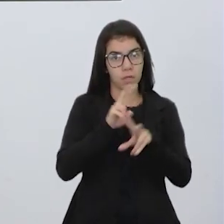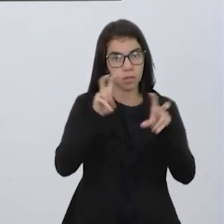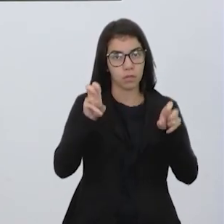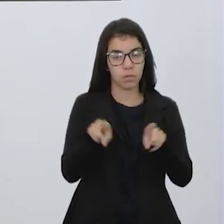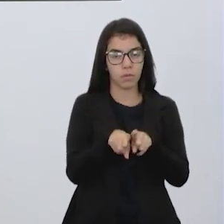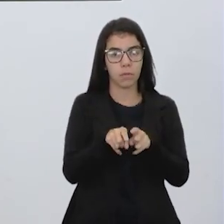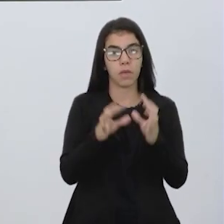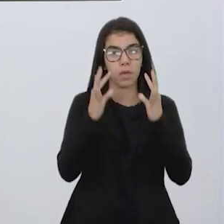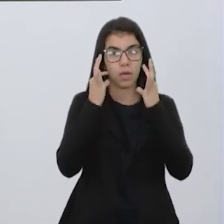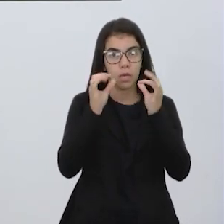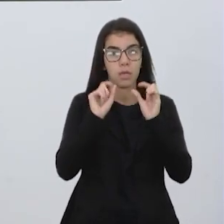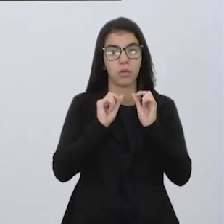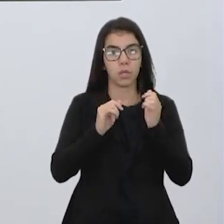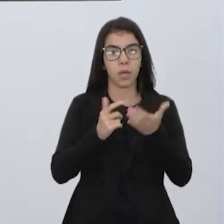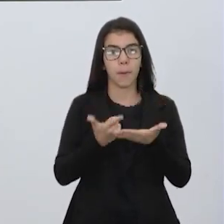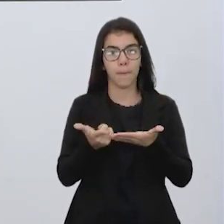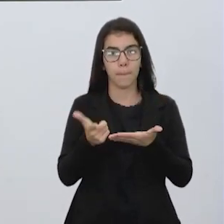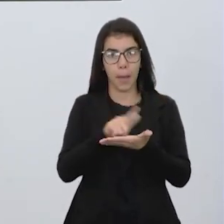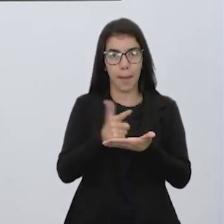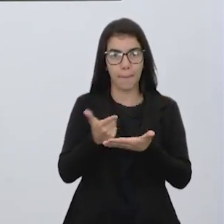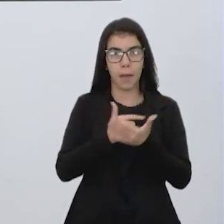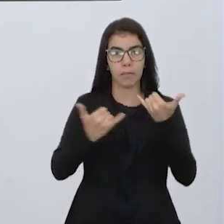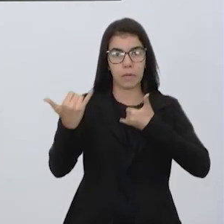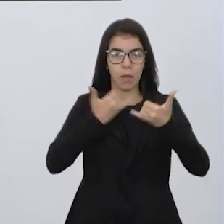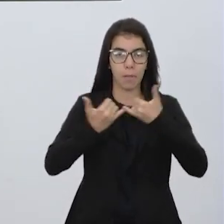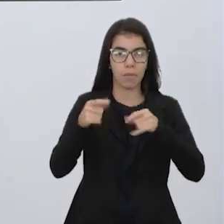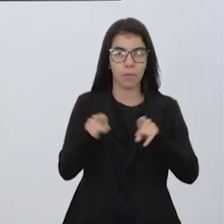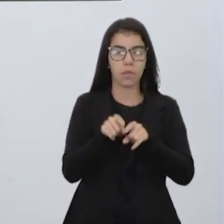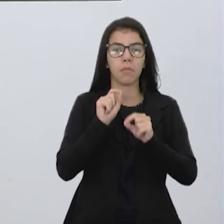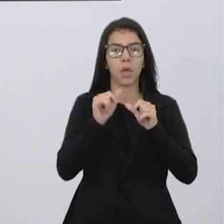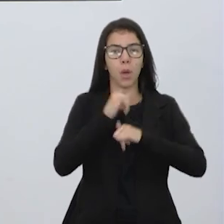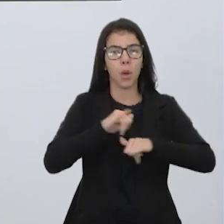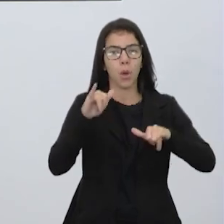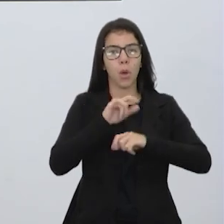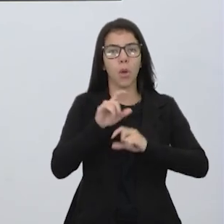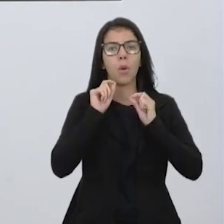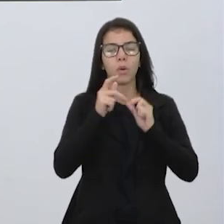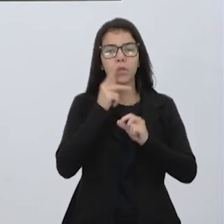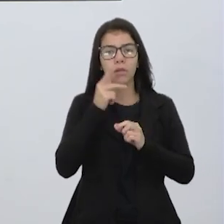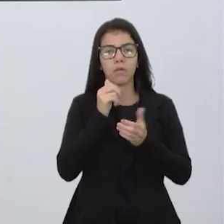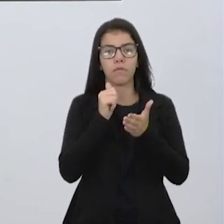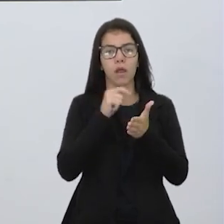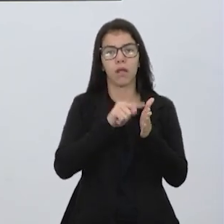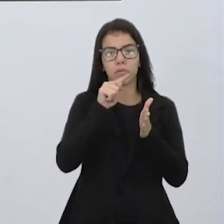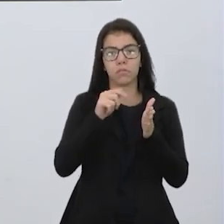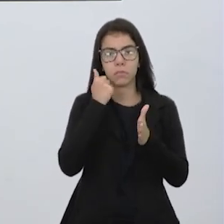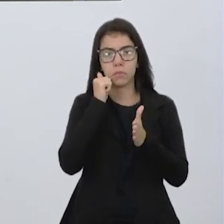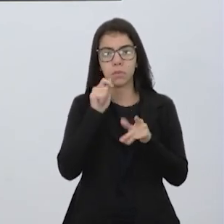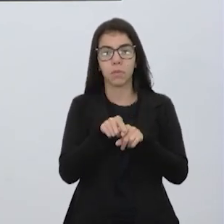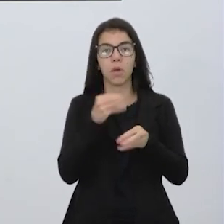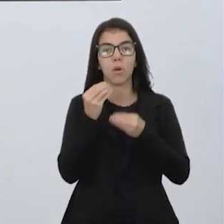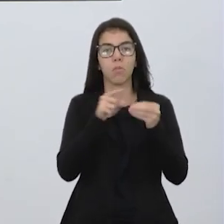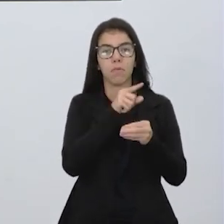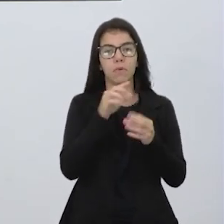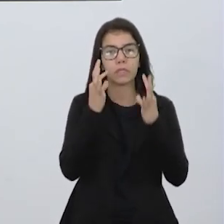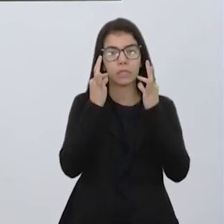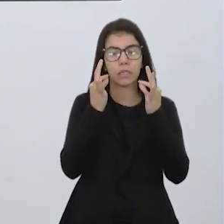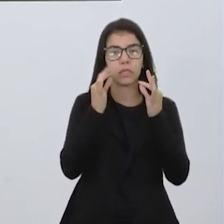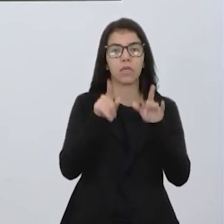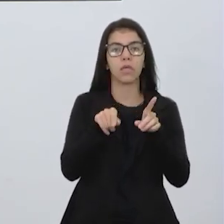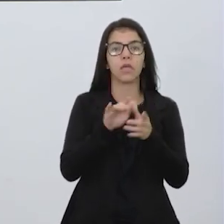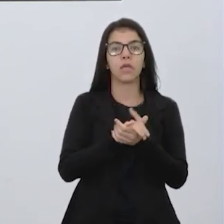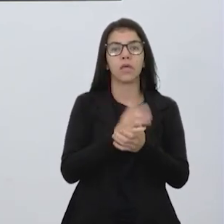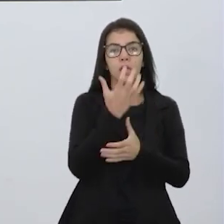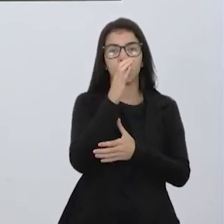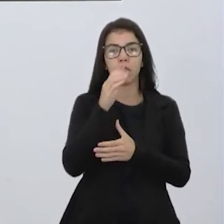Prestem atenção nas manchetes aí, como é que está, né? O que está sendo falado sobre ciência e como vocês estão vendo a questão do meio ambiente também nos